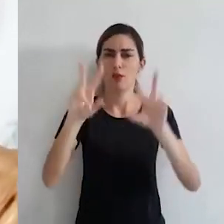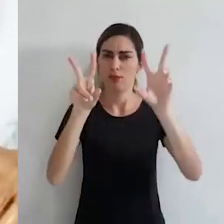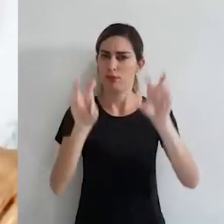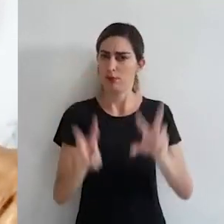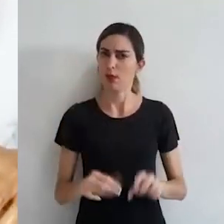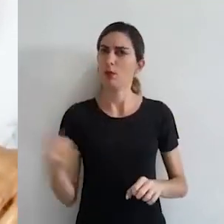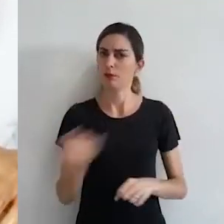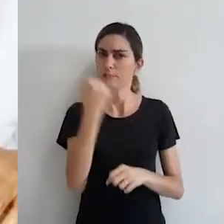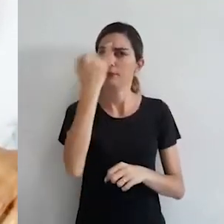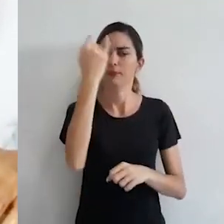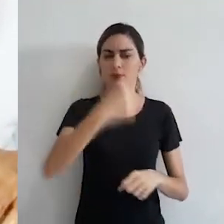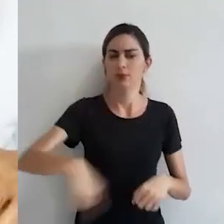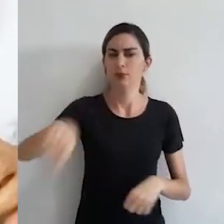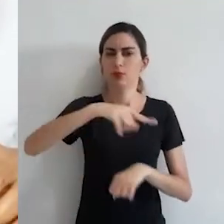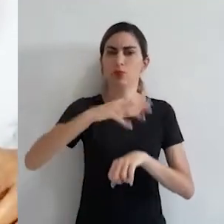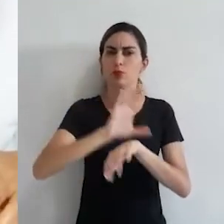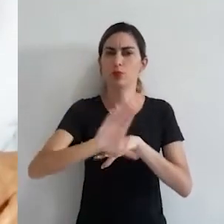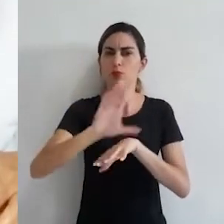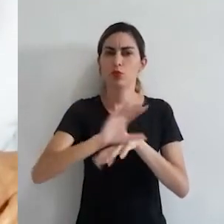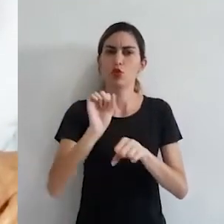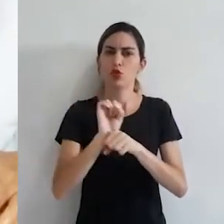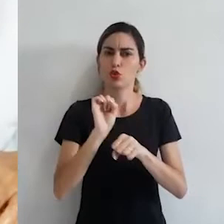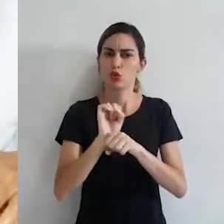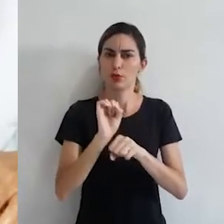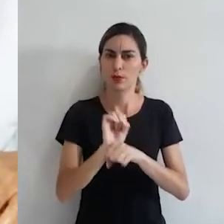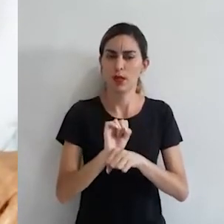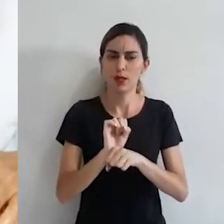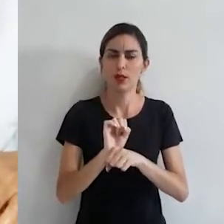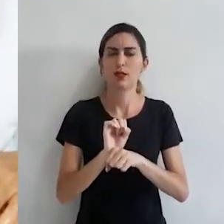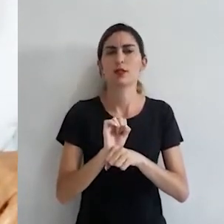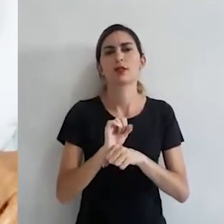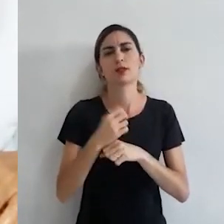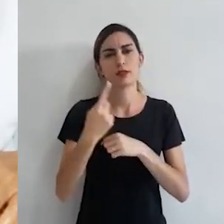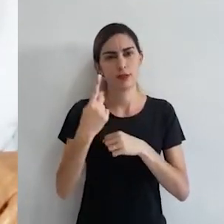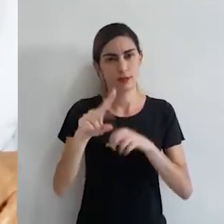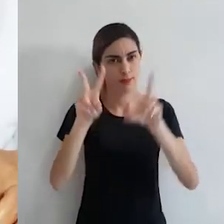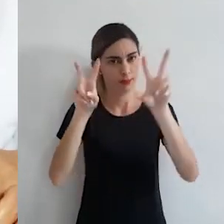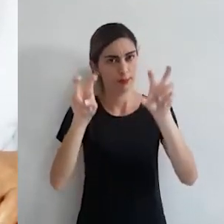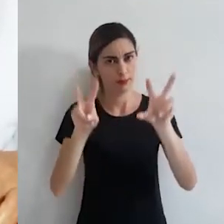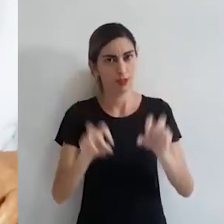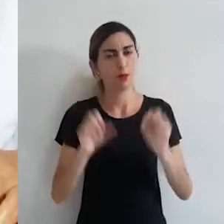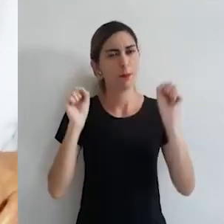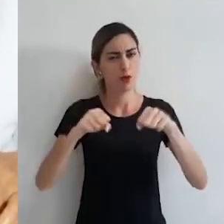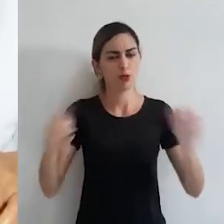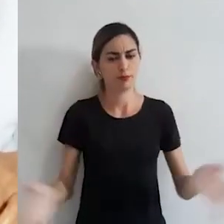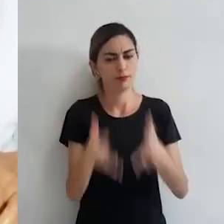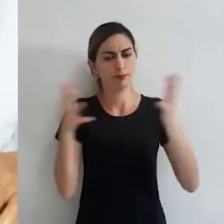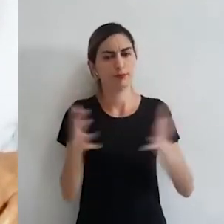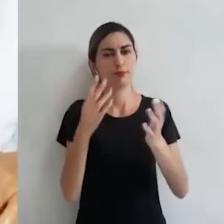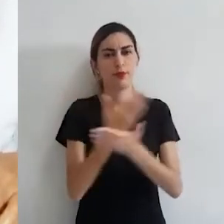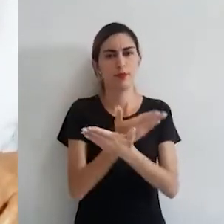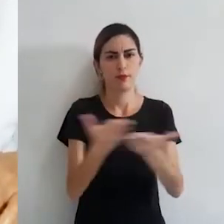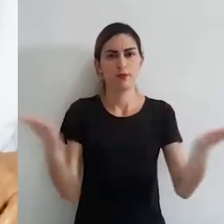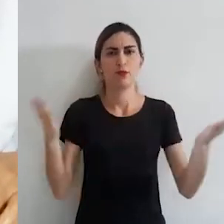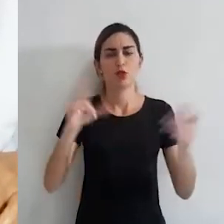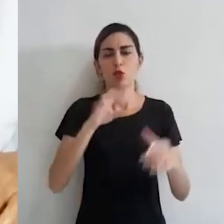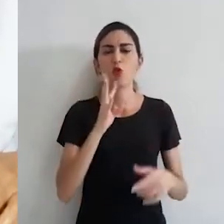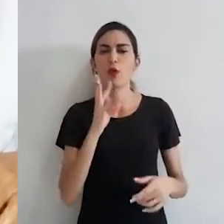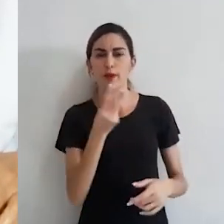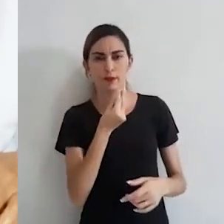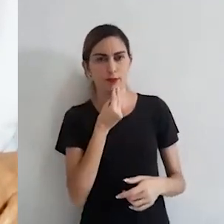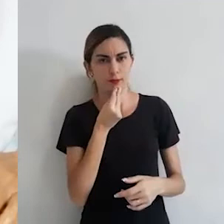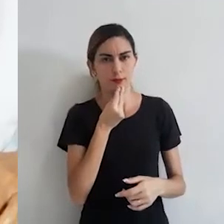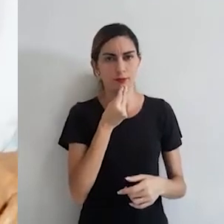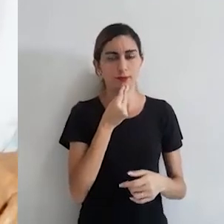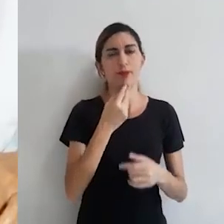importante para o nosso curso. Esperemos que esse tema possa mobilizar você a esse conhecimento.